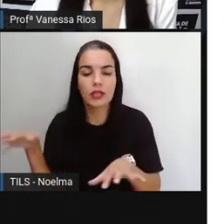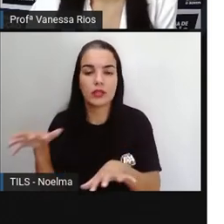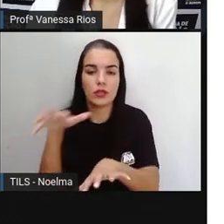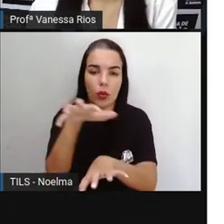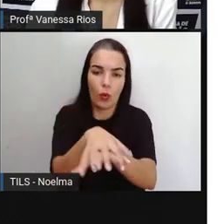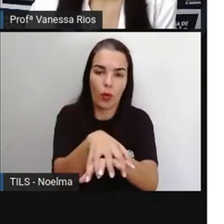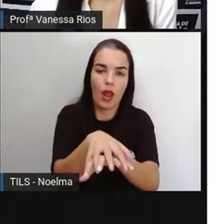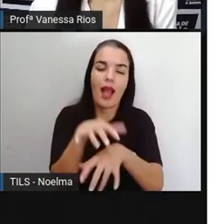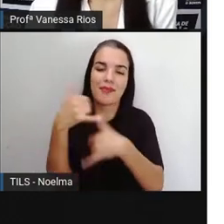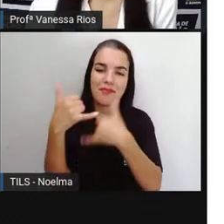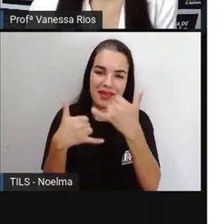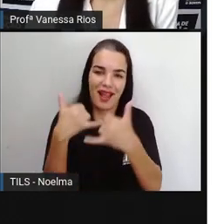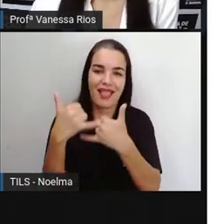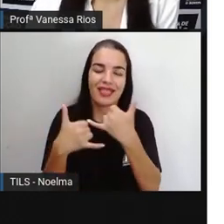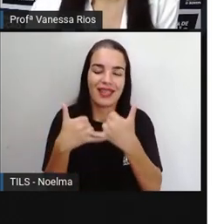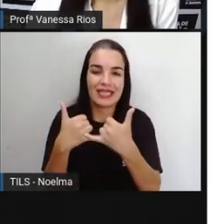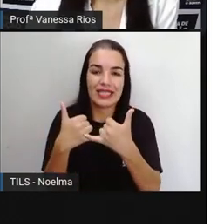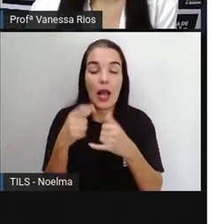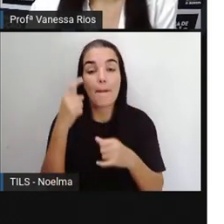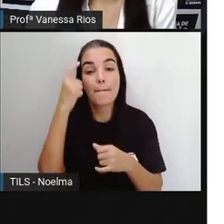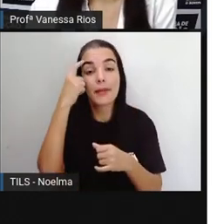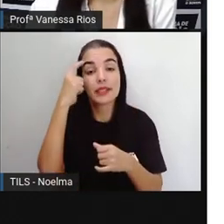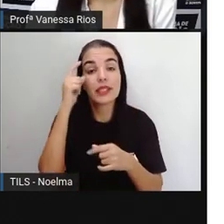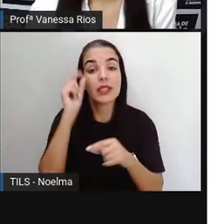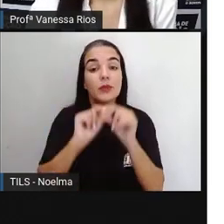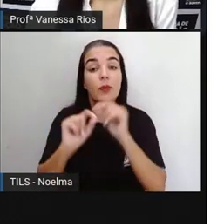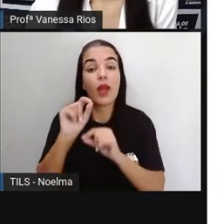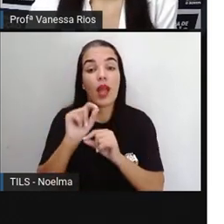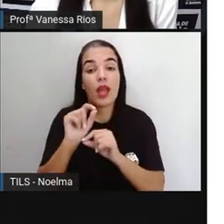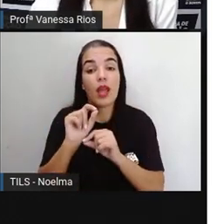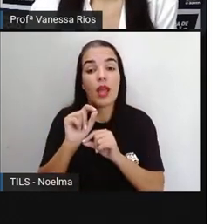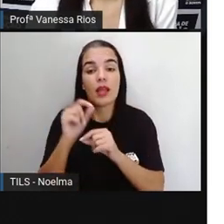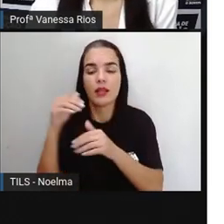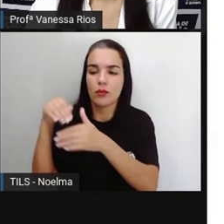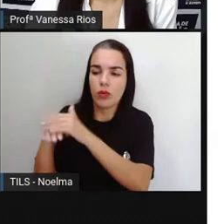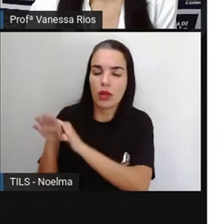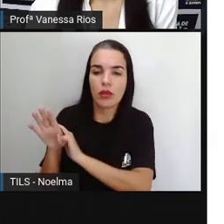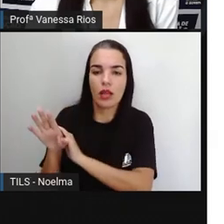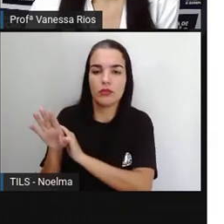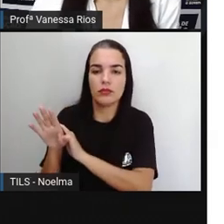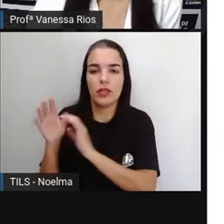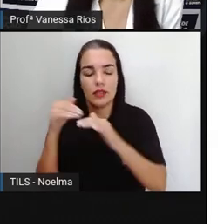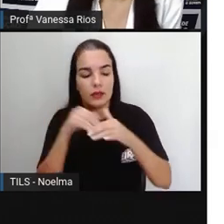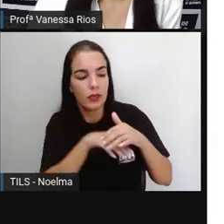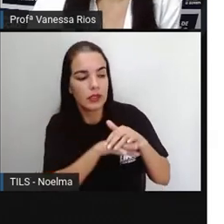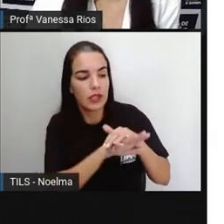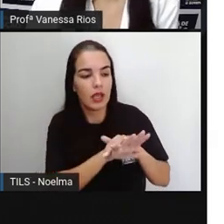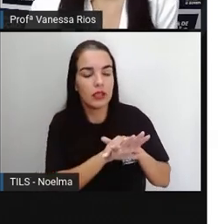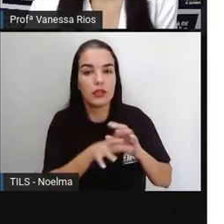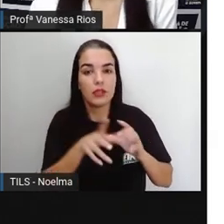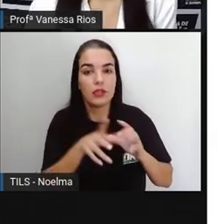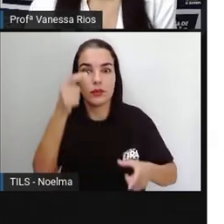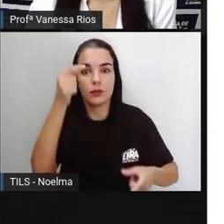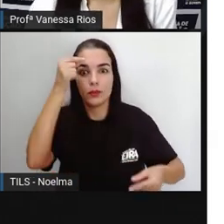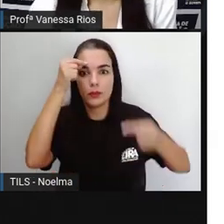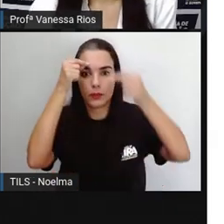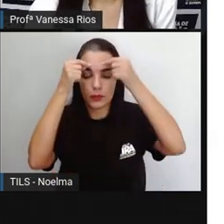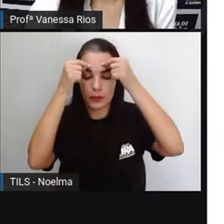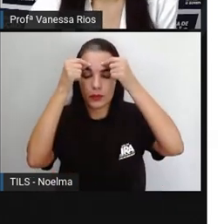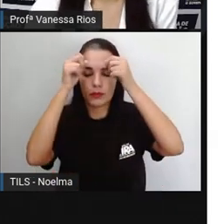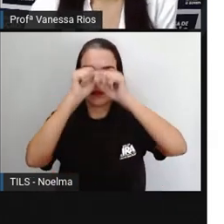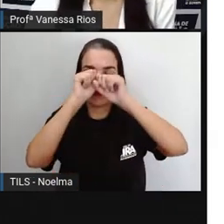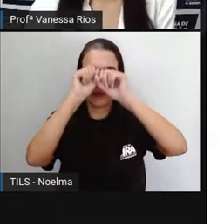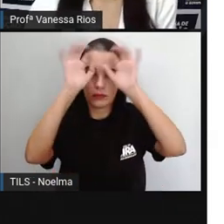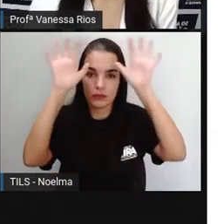brincadeiras, né? Pensando aí na sua conservação, pensando também na sua preservação e valorização